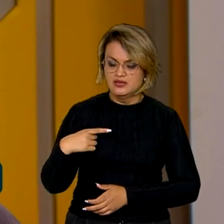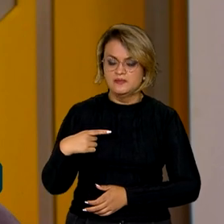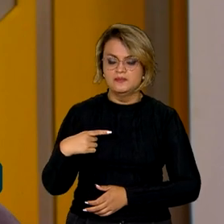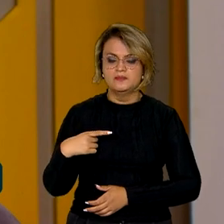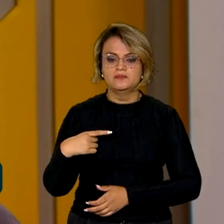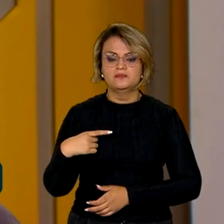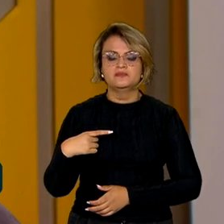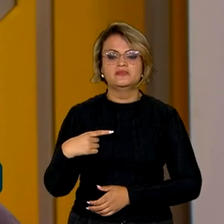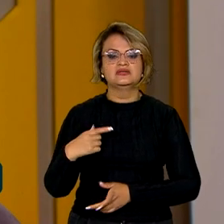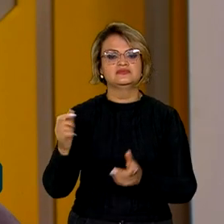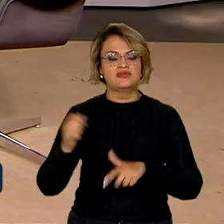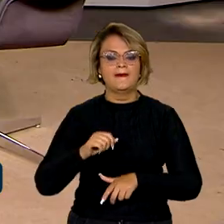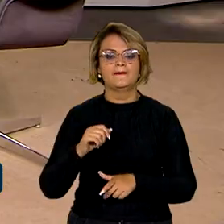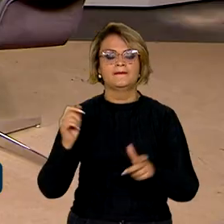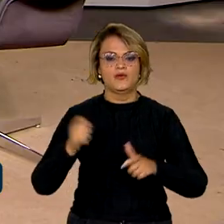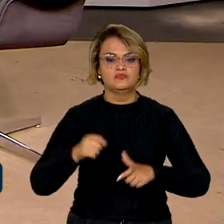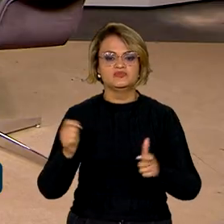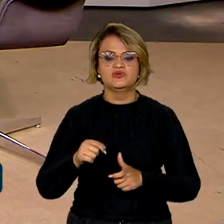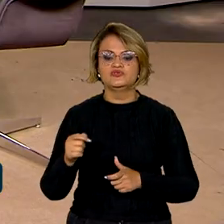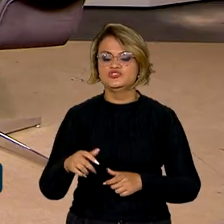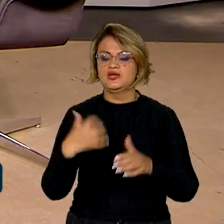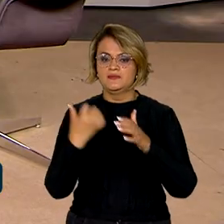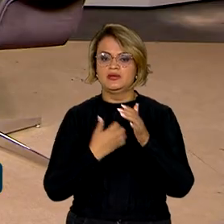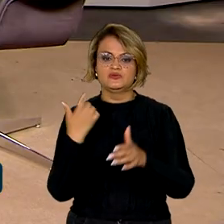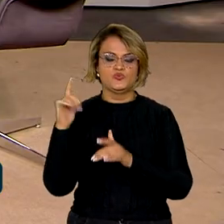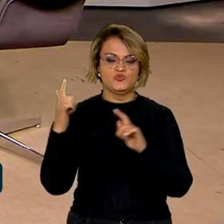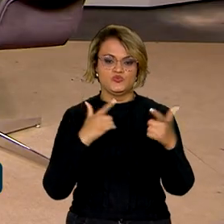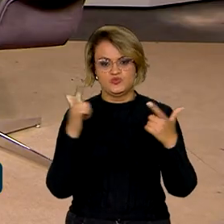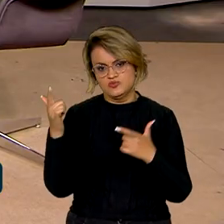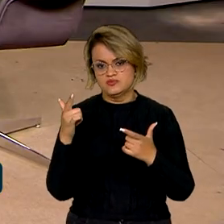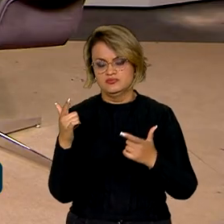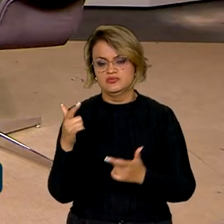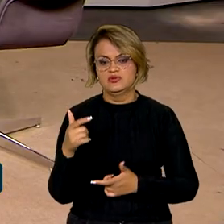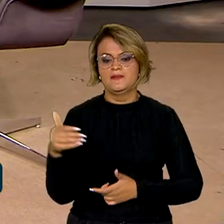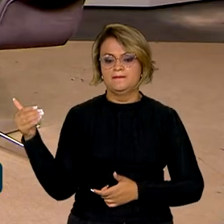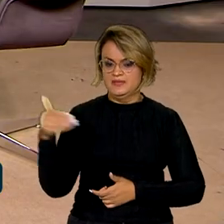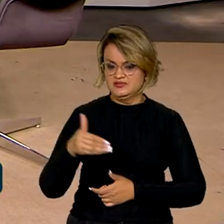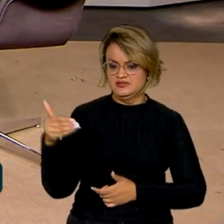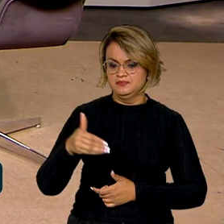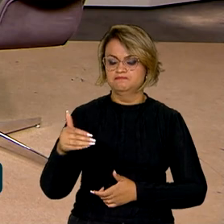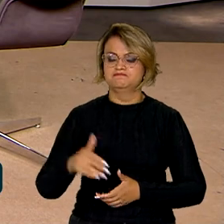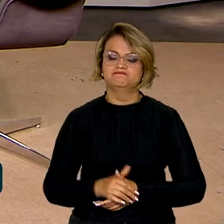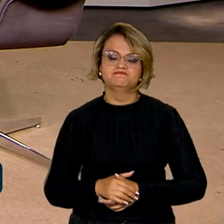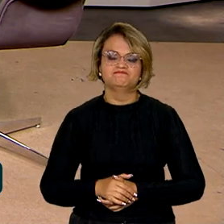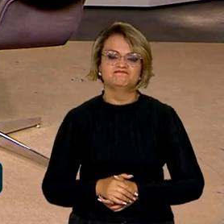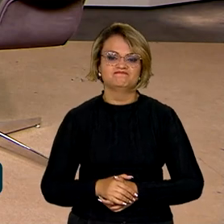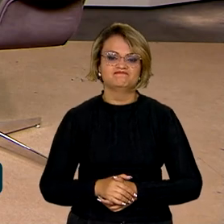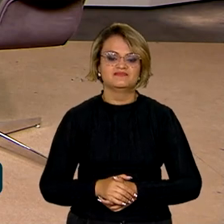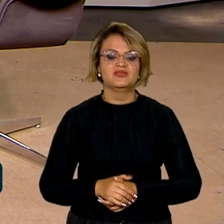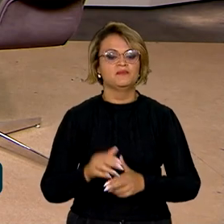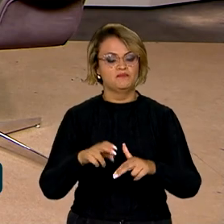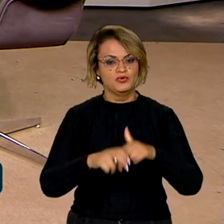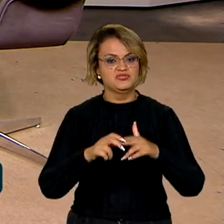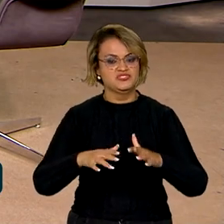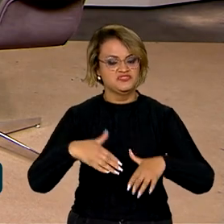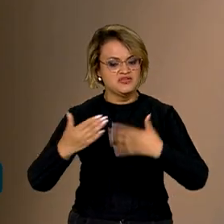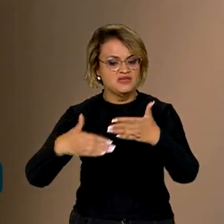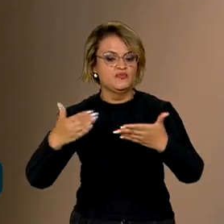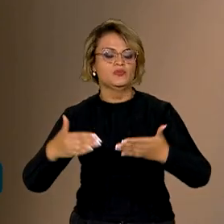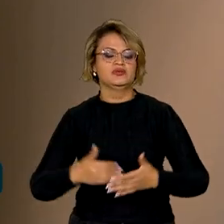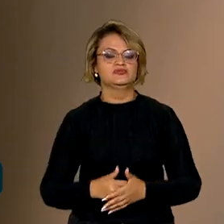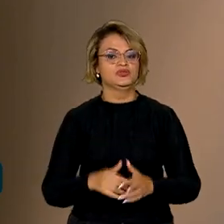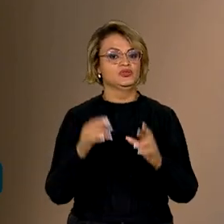abre a possibilidade de que grandes empresas possam estar entrando com recurso também. Por isso, a gente vai alavancar,